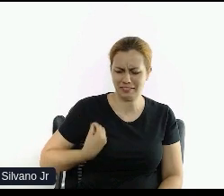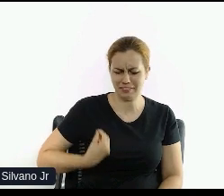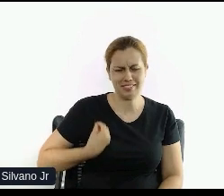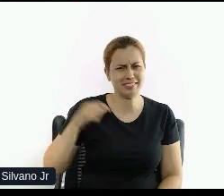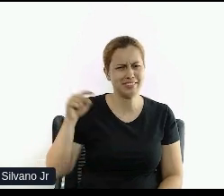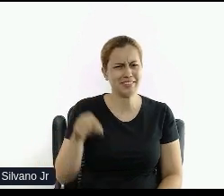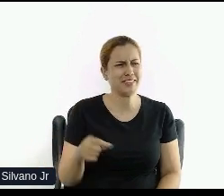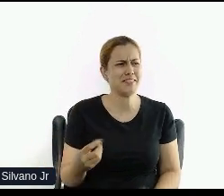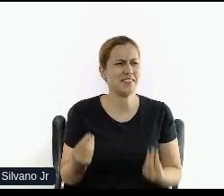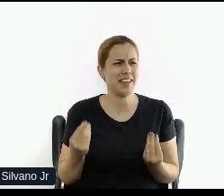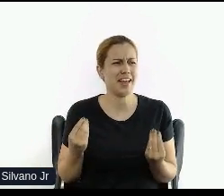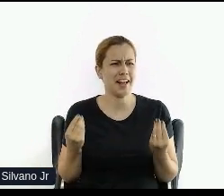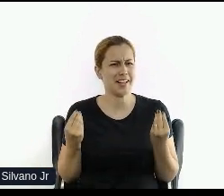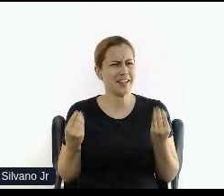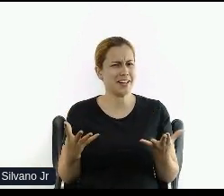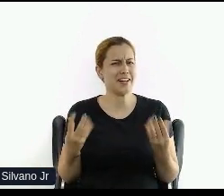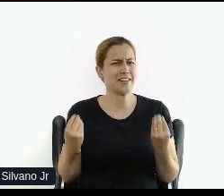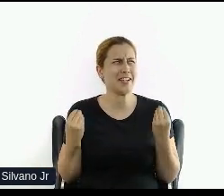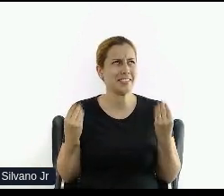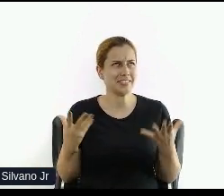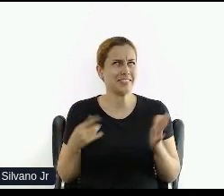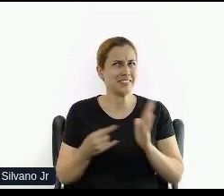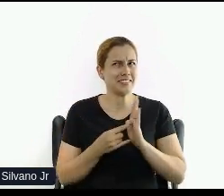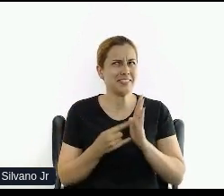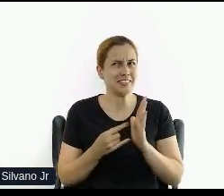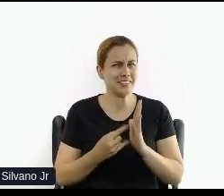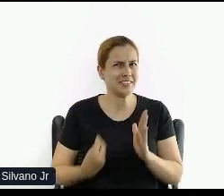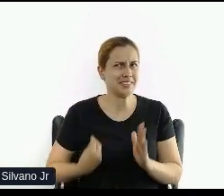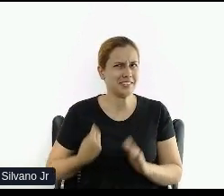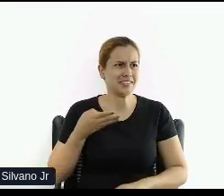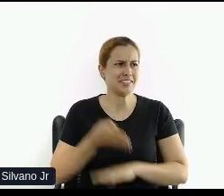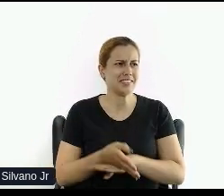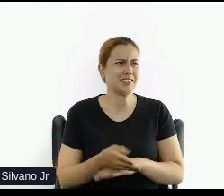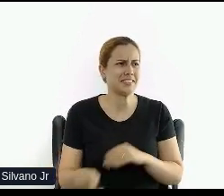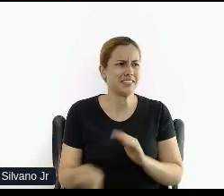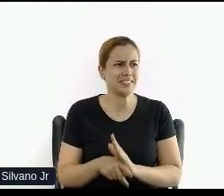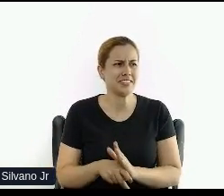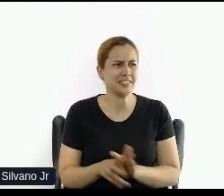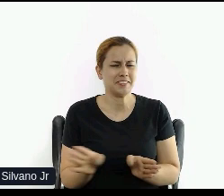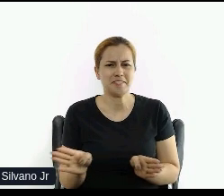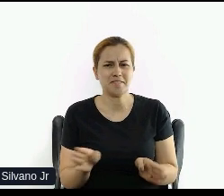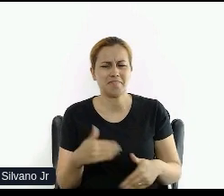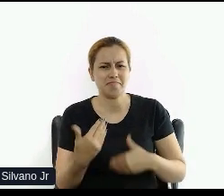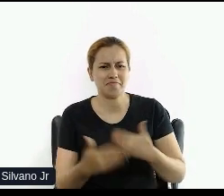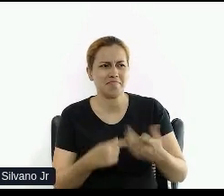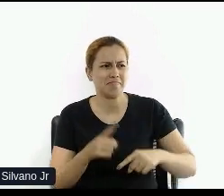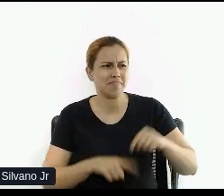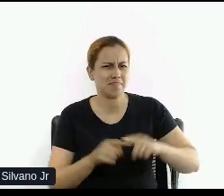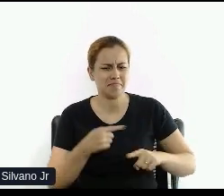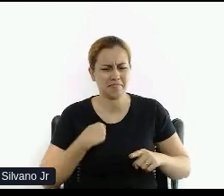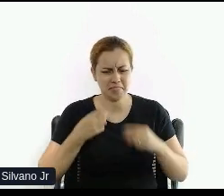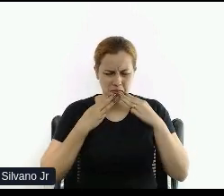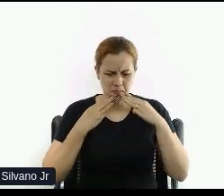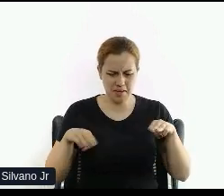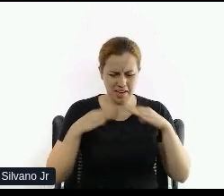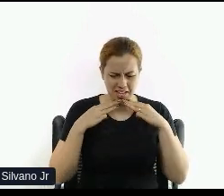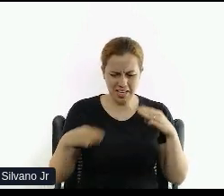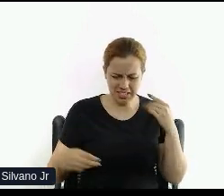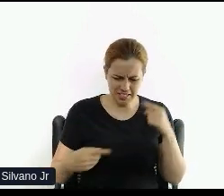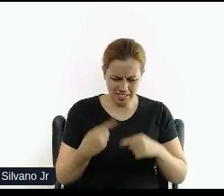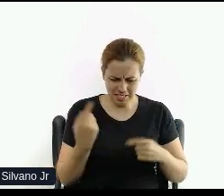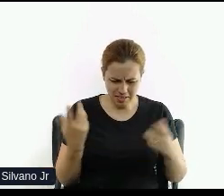de desenvolvedores de tecnologia, de profissionais de produto e uma pessoa de marketing falando sobre isso. Então,